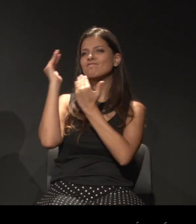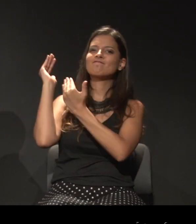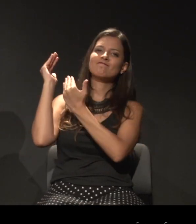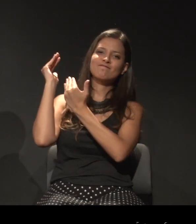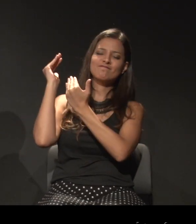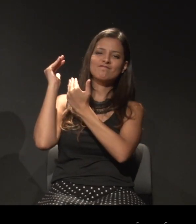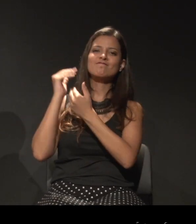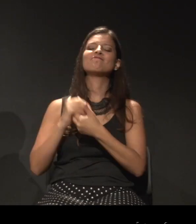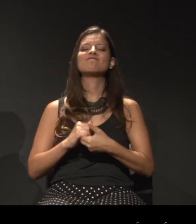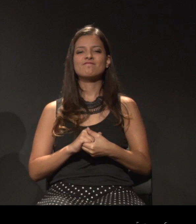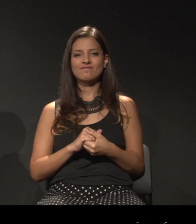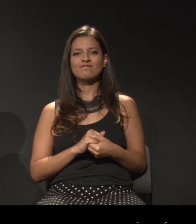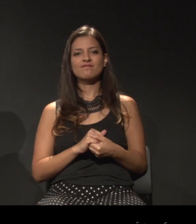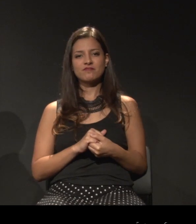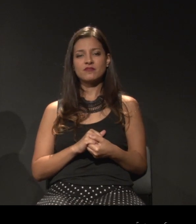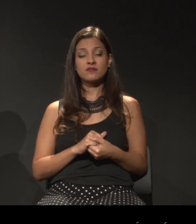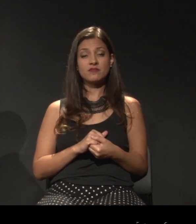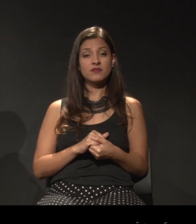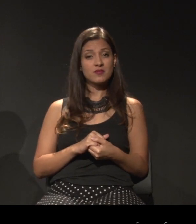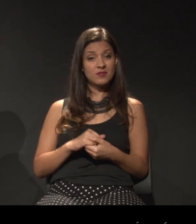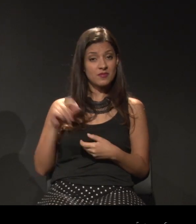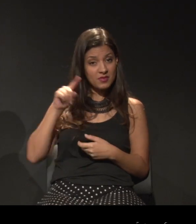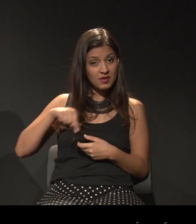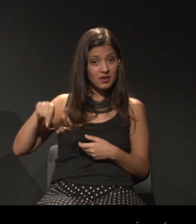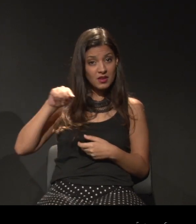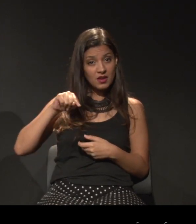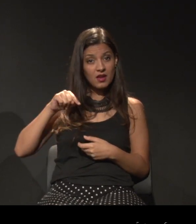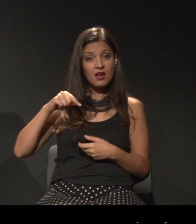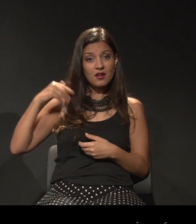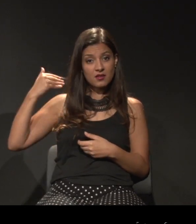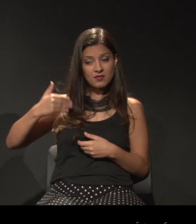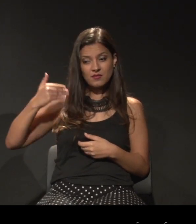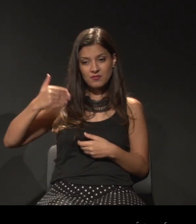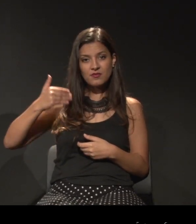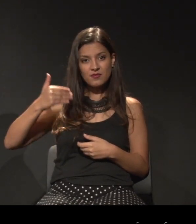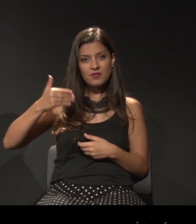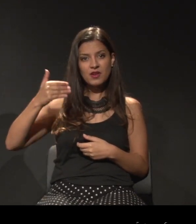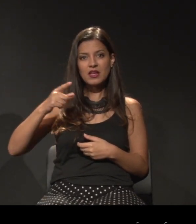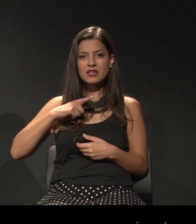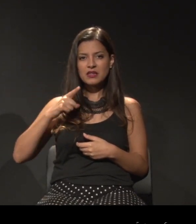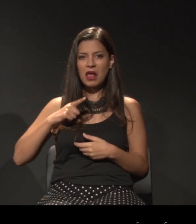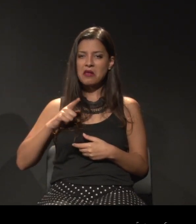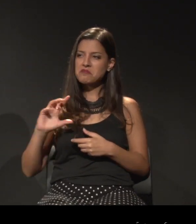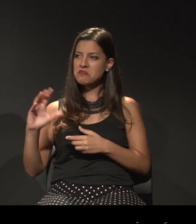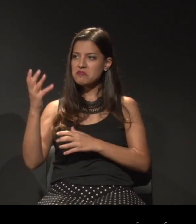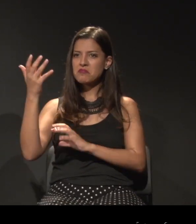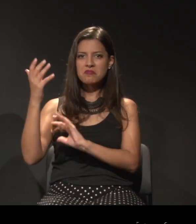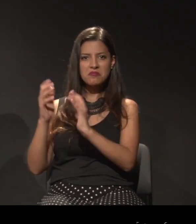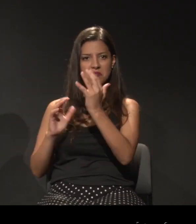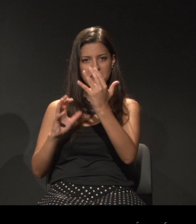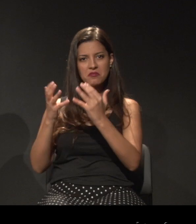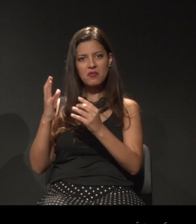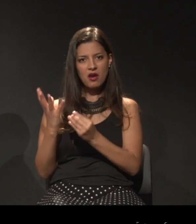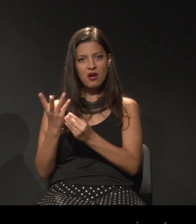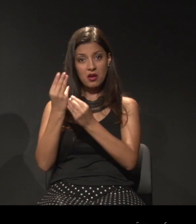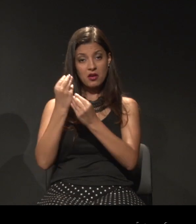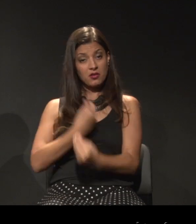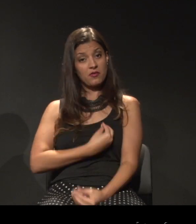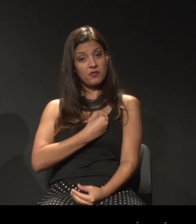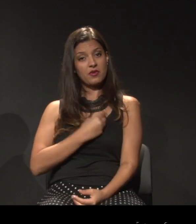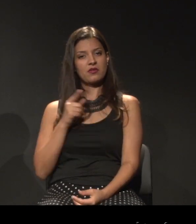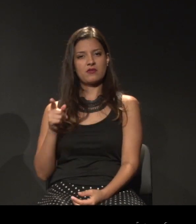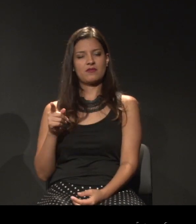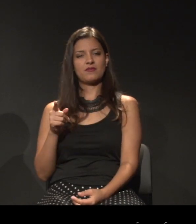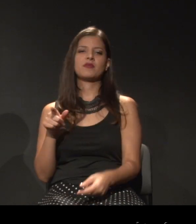que vêm se presenciando nas diversas situações artísticas. Eu